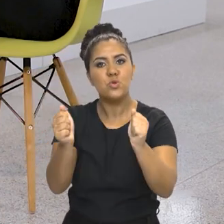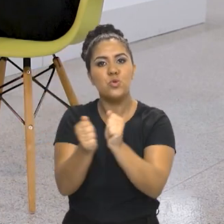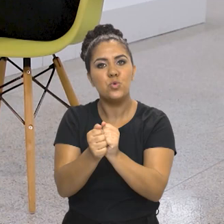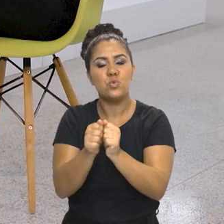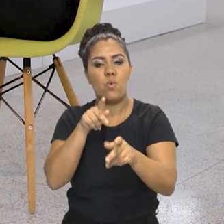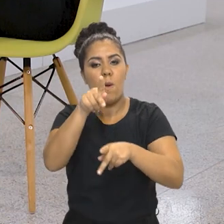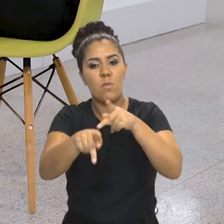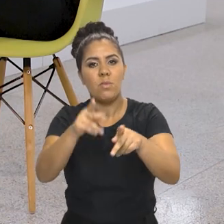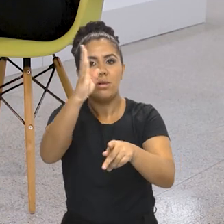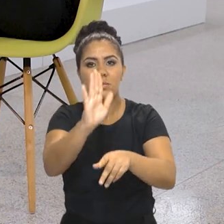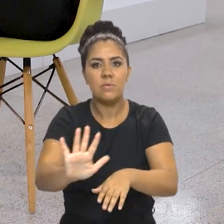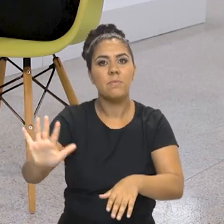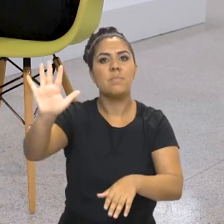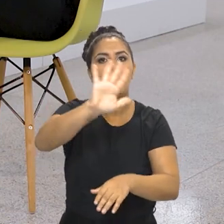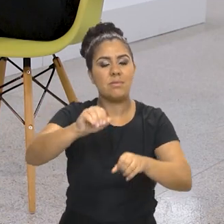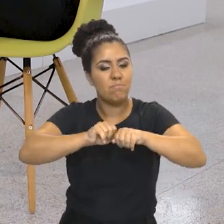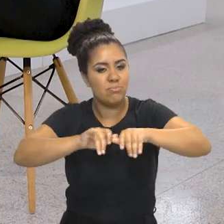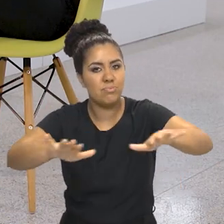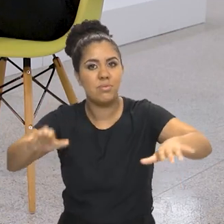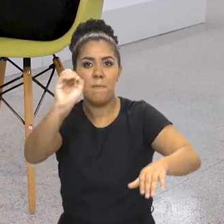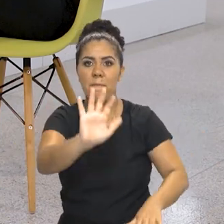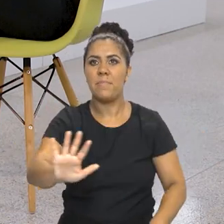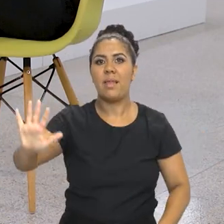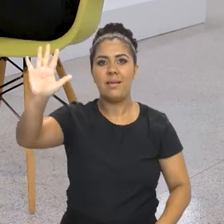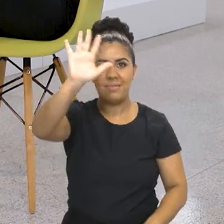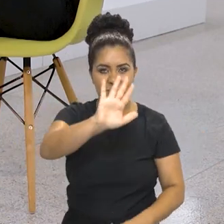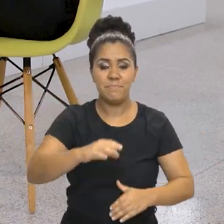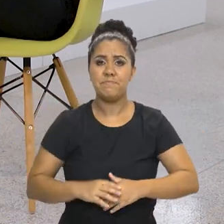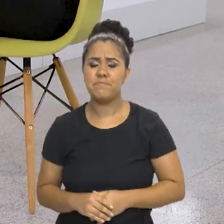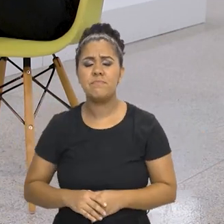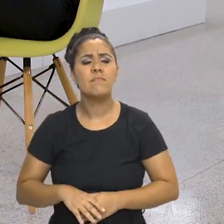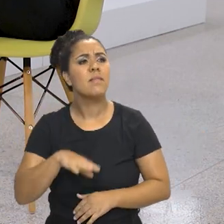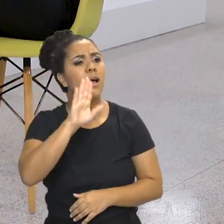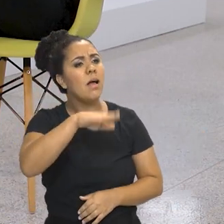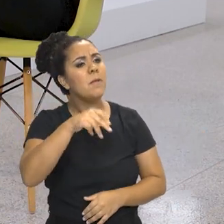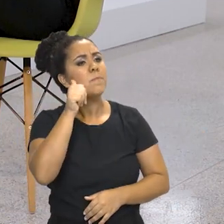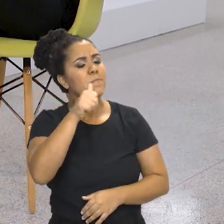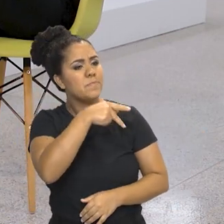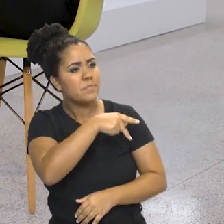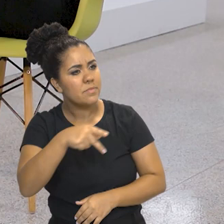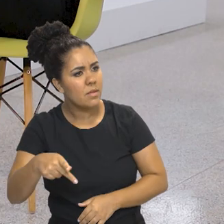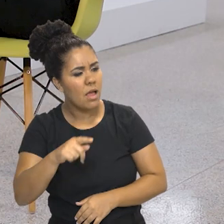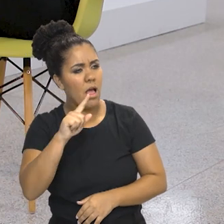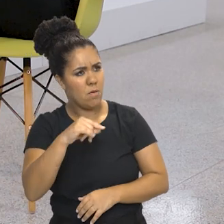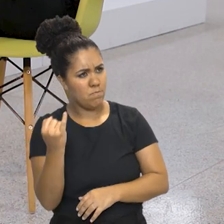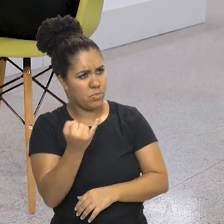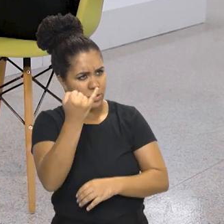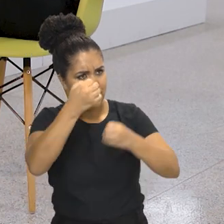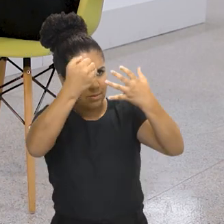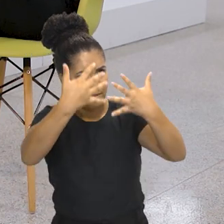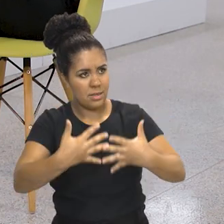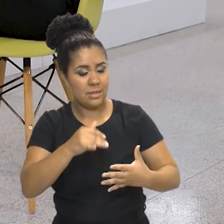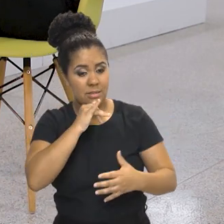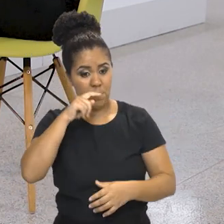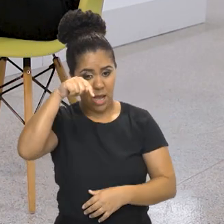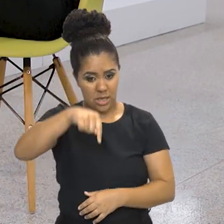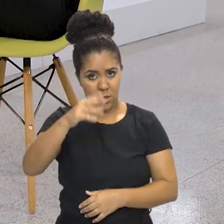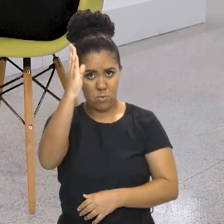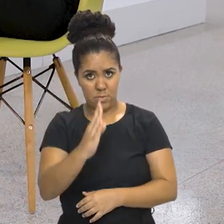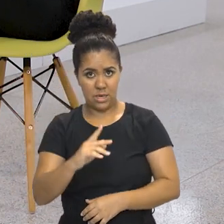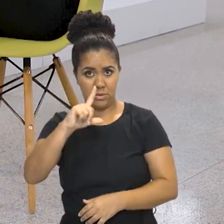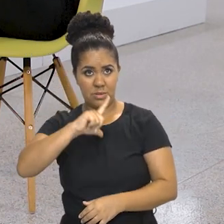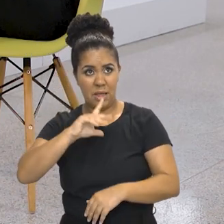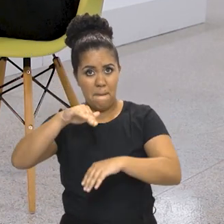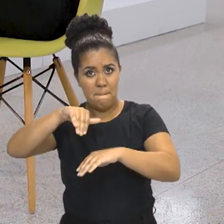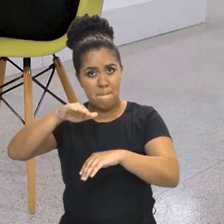políticas públicas de memória para todo o território nacional. Agora, presidenta, é importante explicar o seguinte, se no Brasil nós temos mais de 3